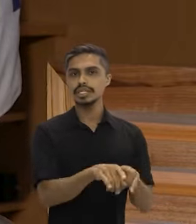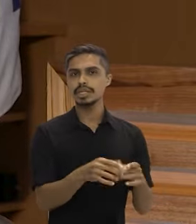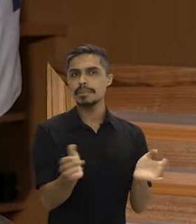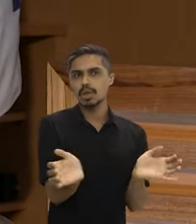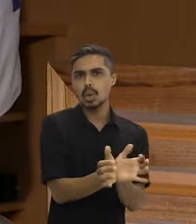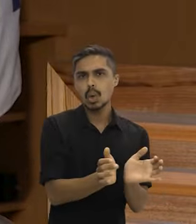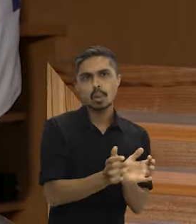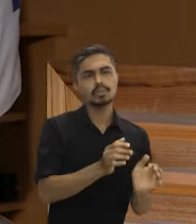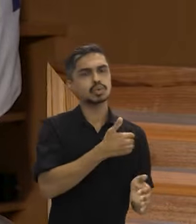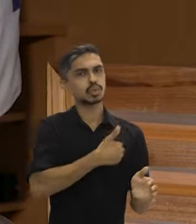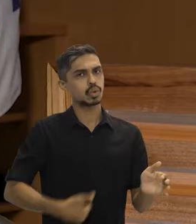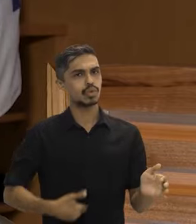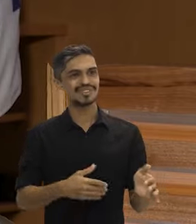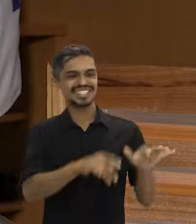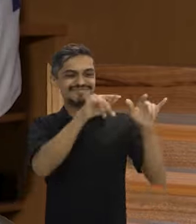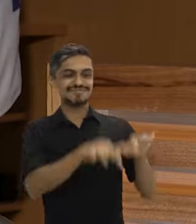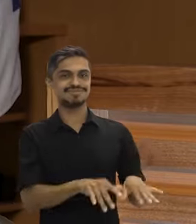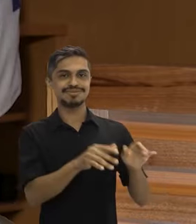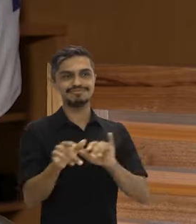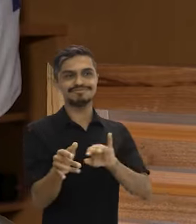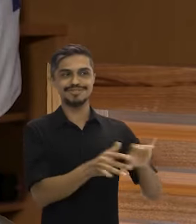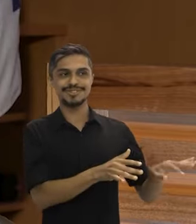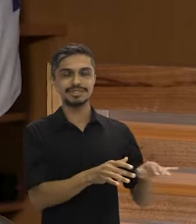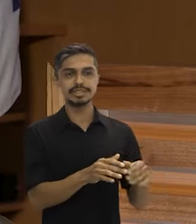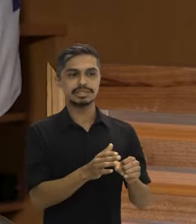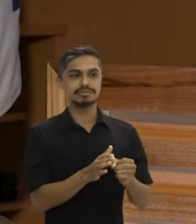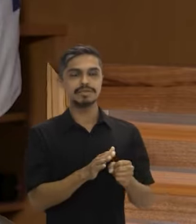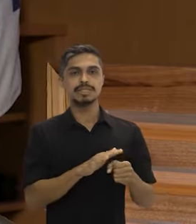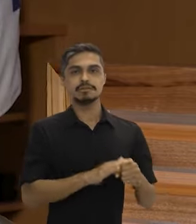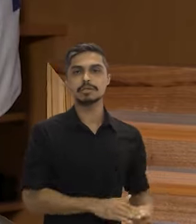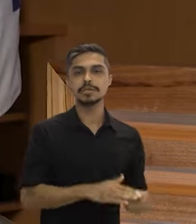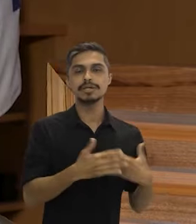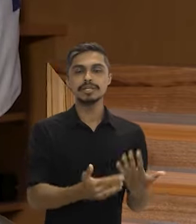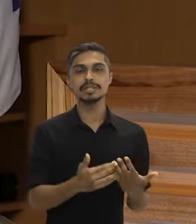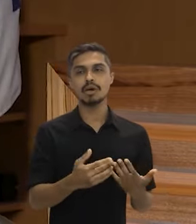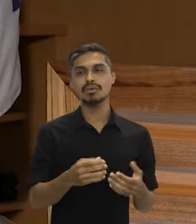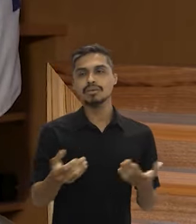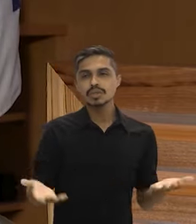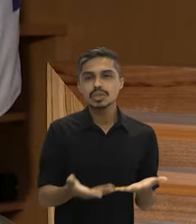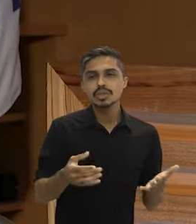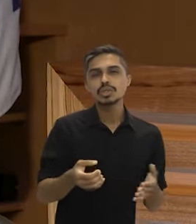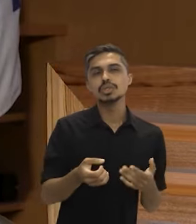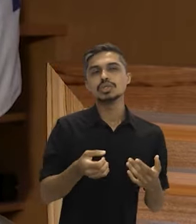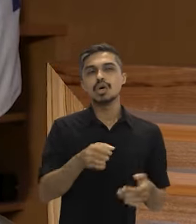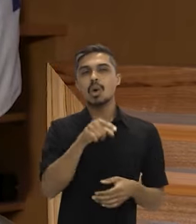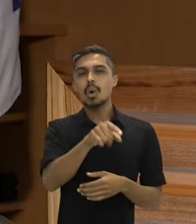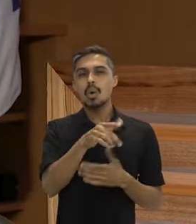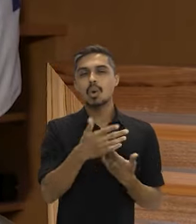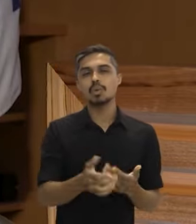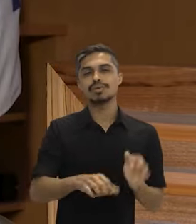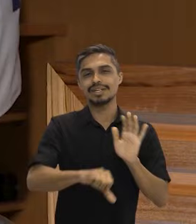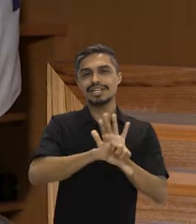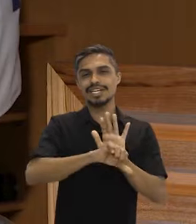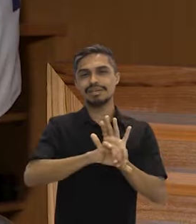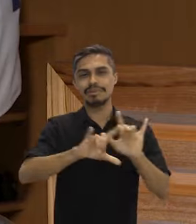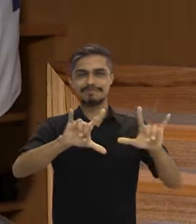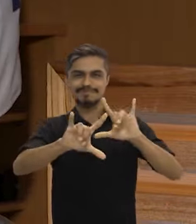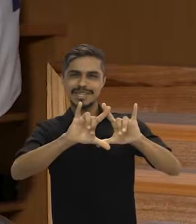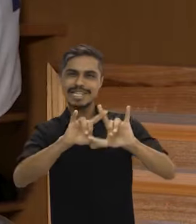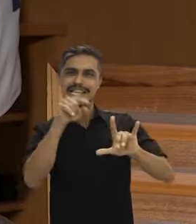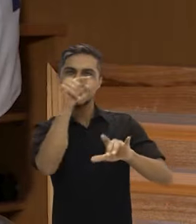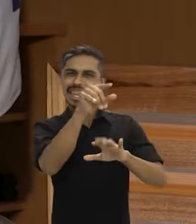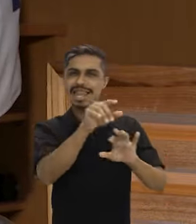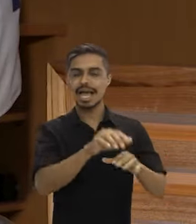governo, gerou ou estimulou uma nova dinâmica do crime organizado na Amazônia.